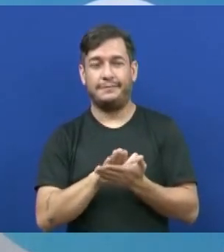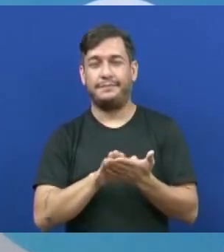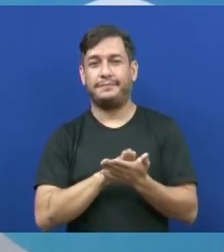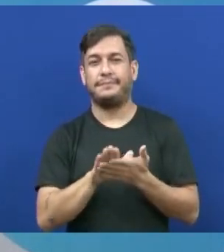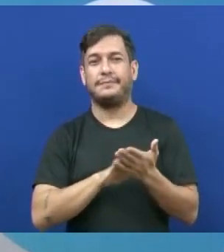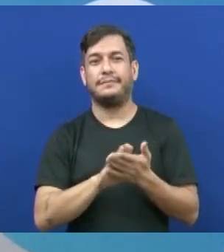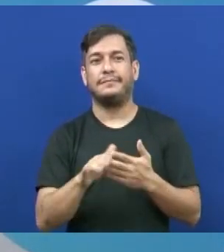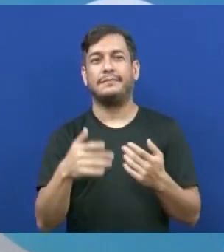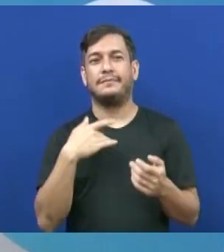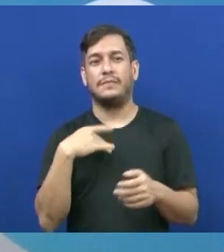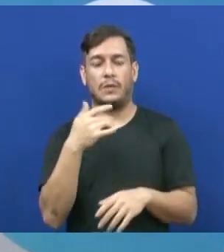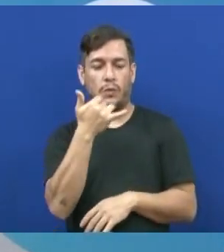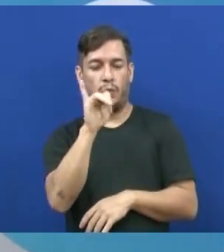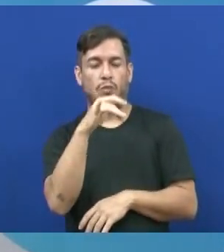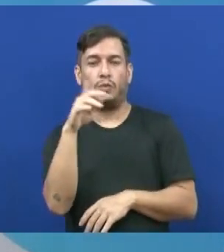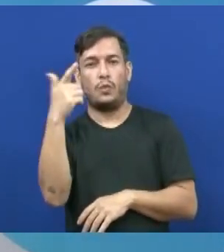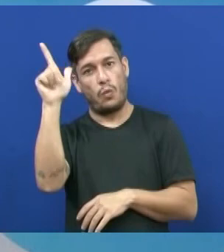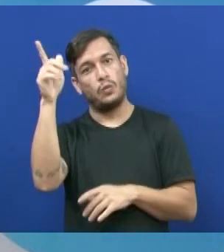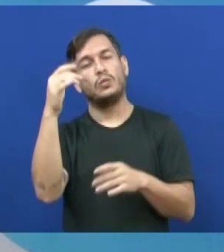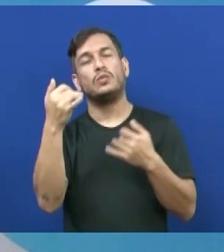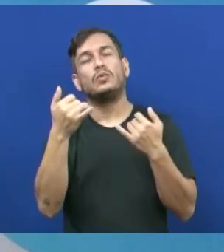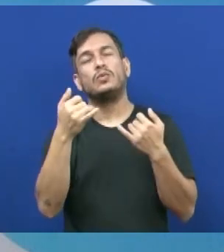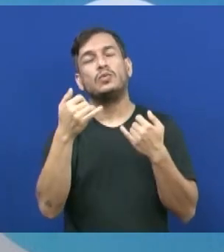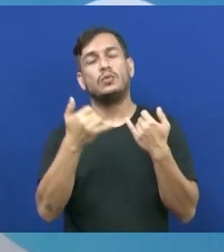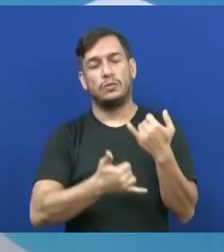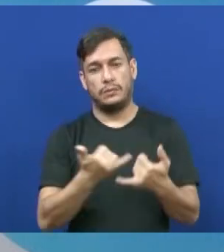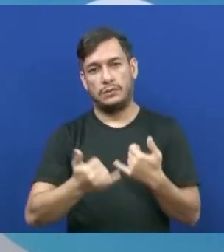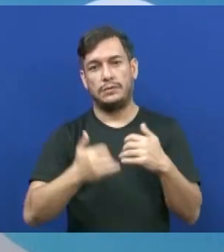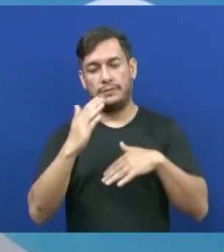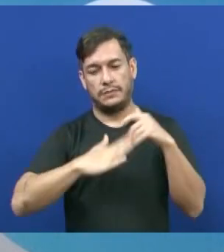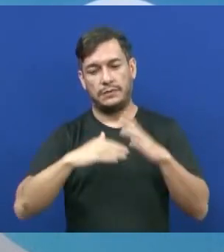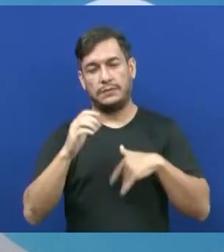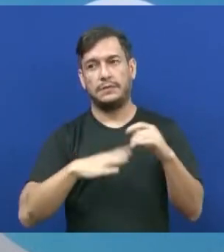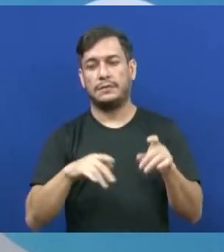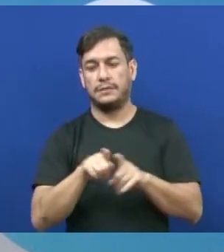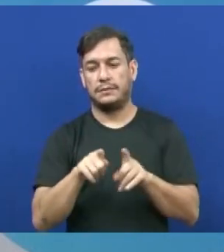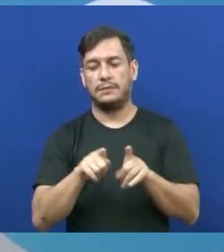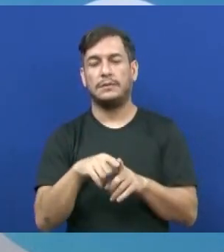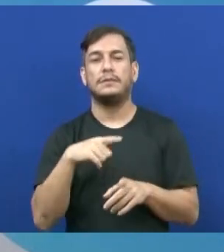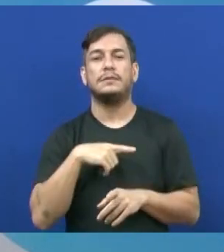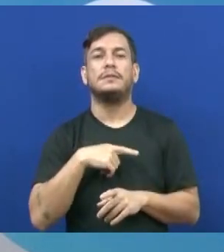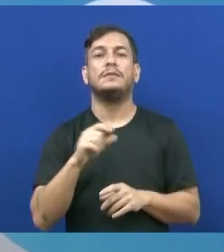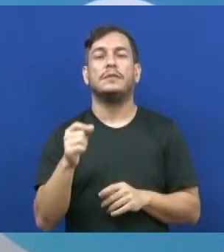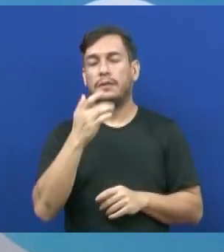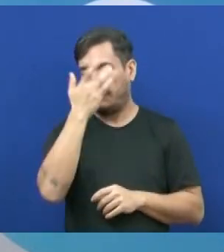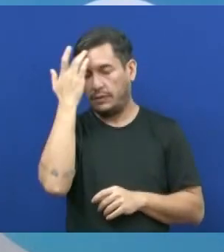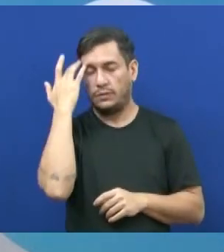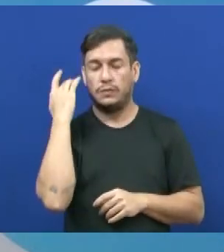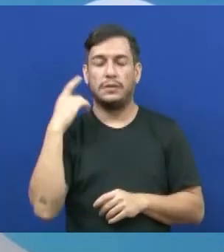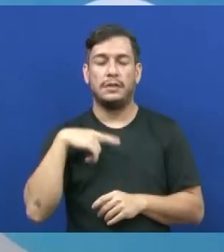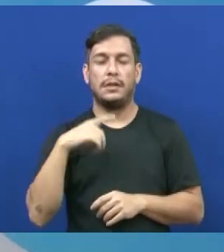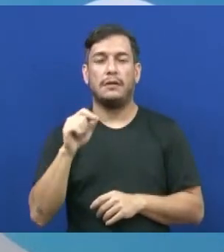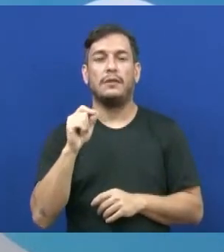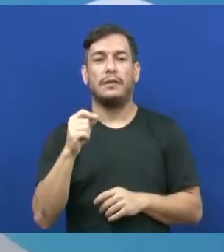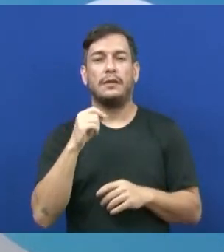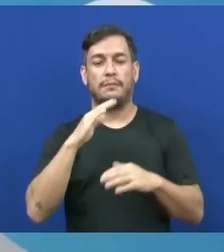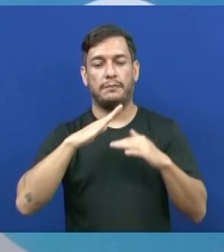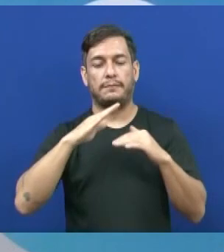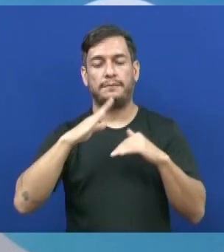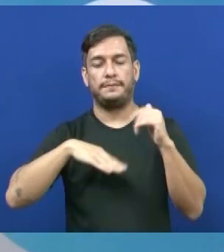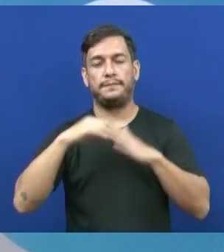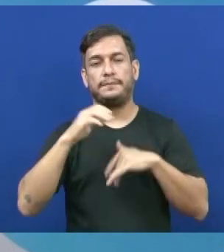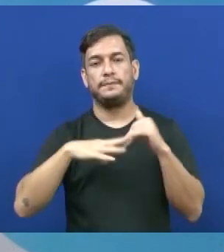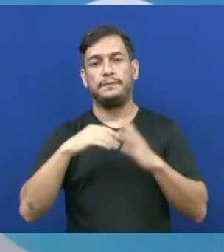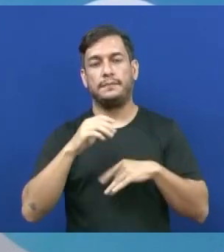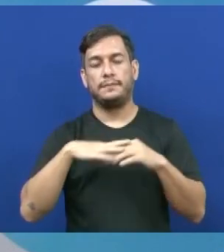E é assim em outros jogos, em outras profissões. Se chega aqui, por exemplo, um especialista em TI. Dependendo da forma